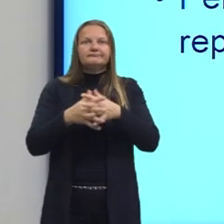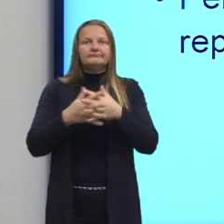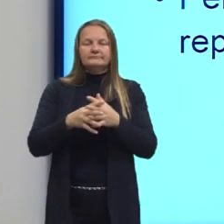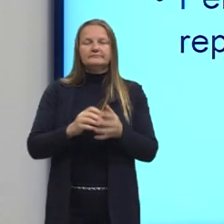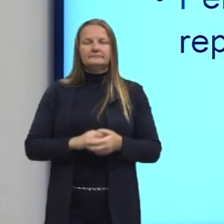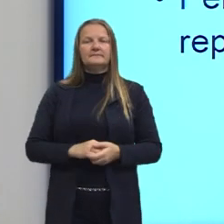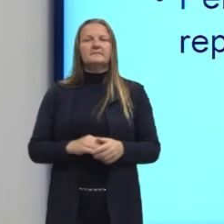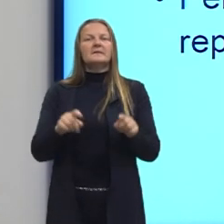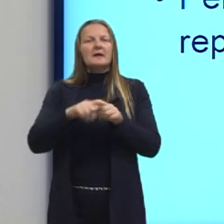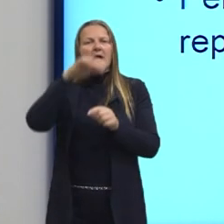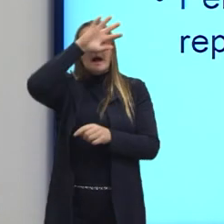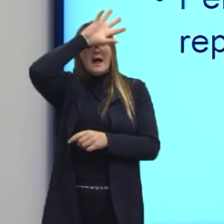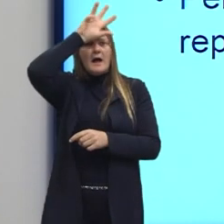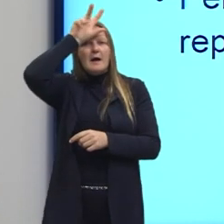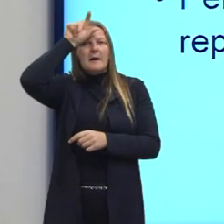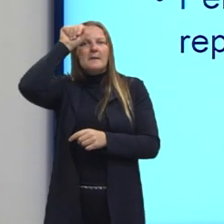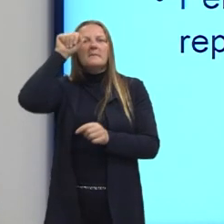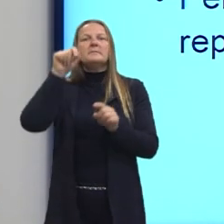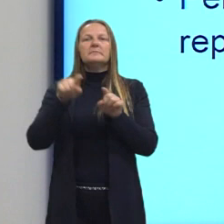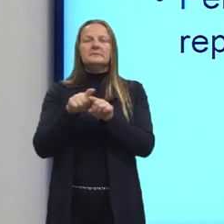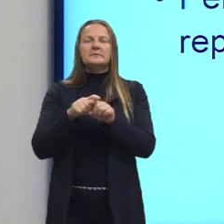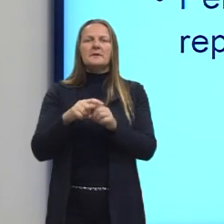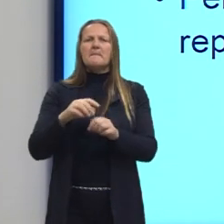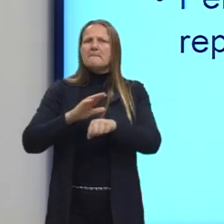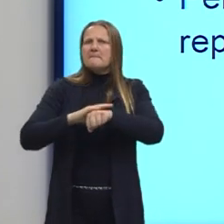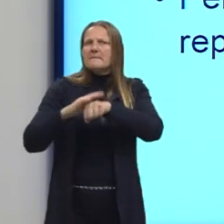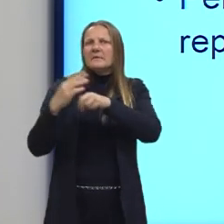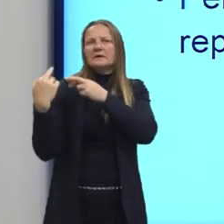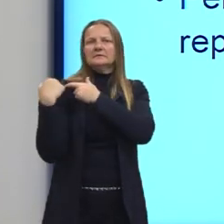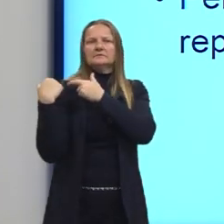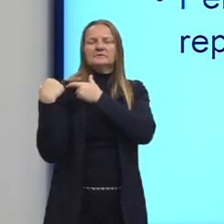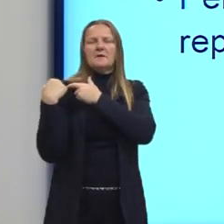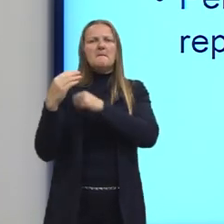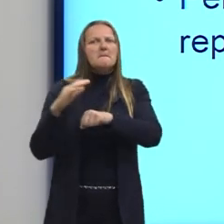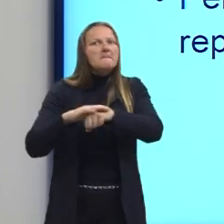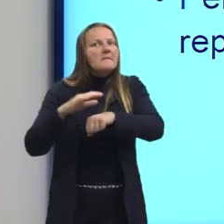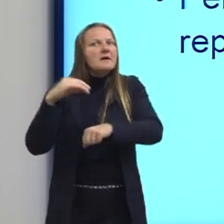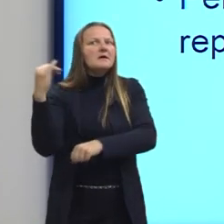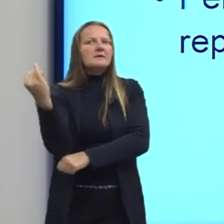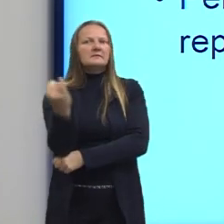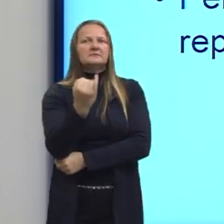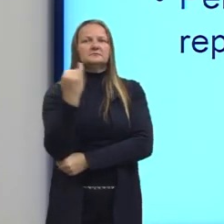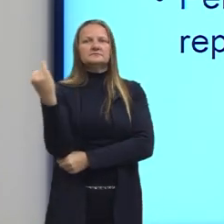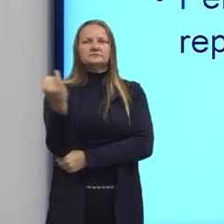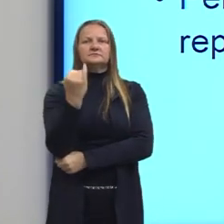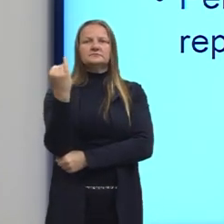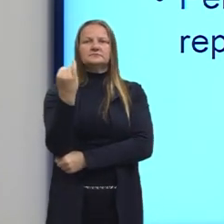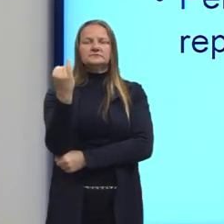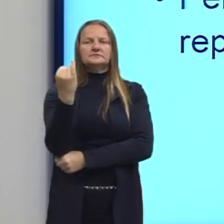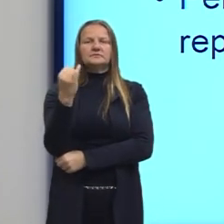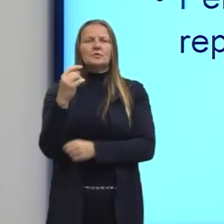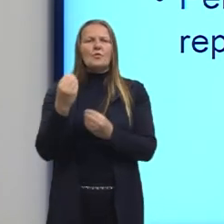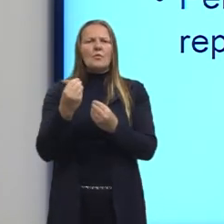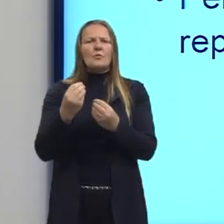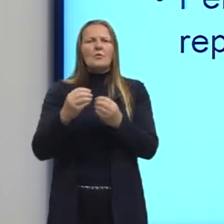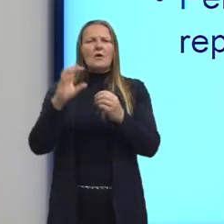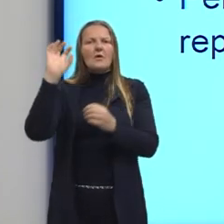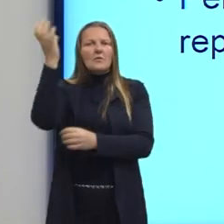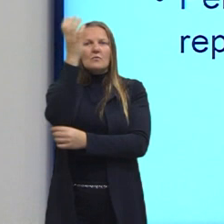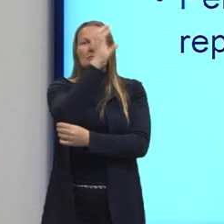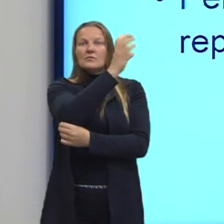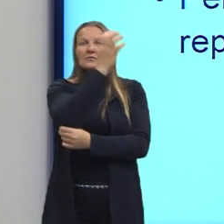Bom, a Amazônia, ela é uma das responsáveis principais pela contenção do processo de mudança